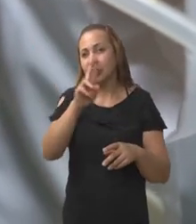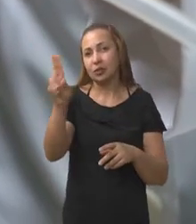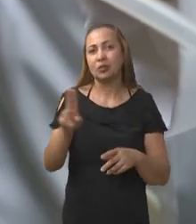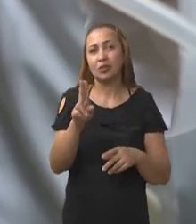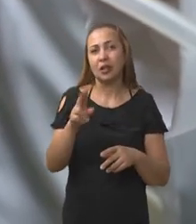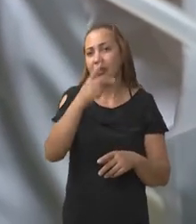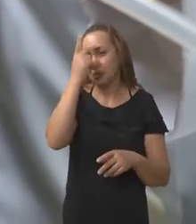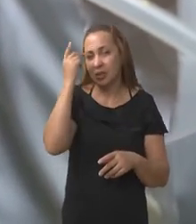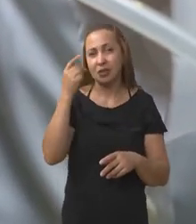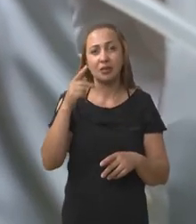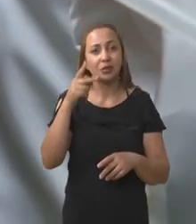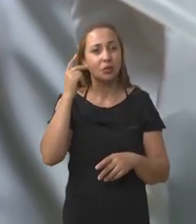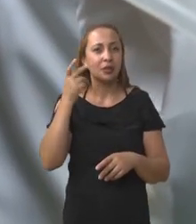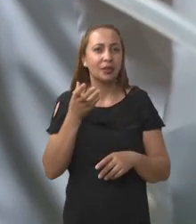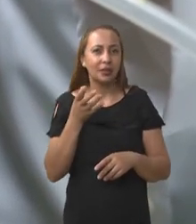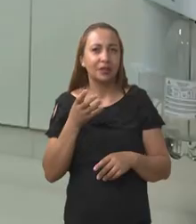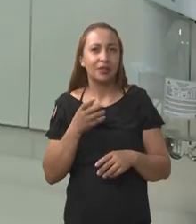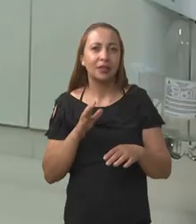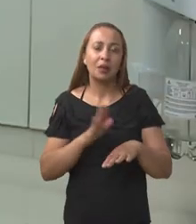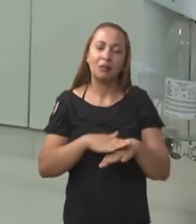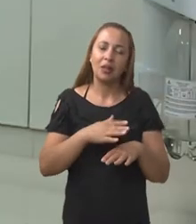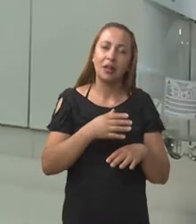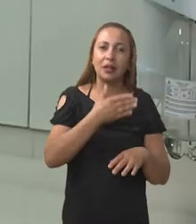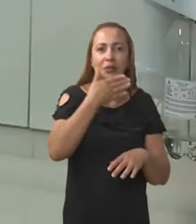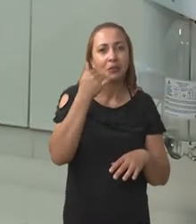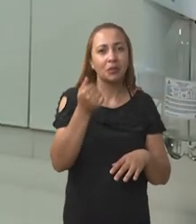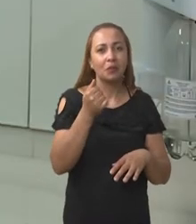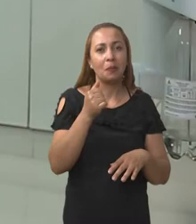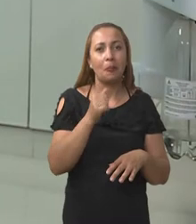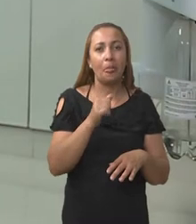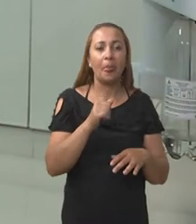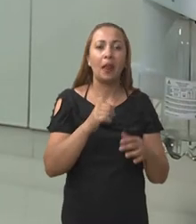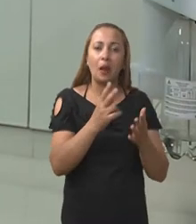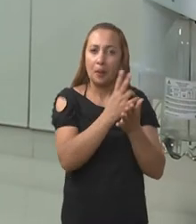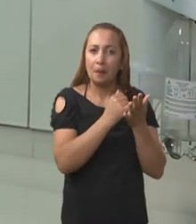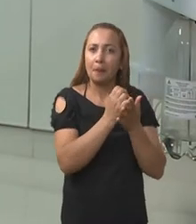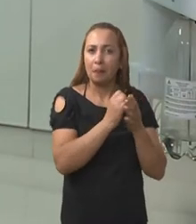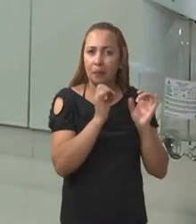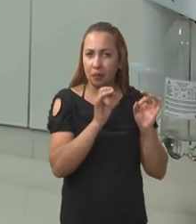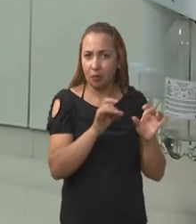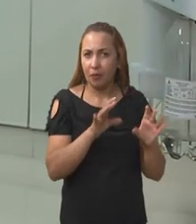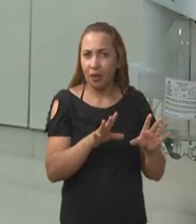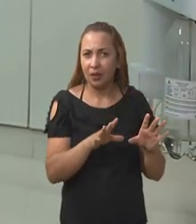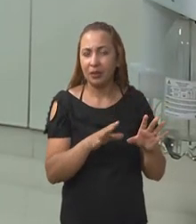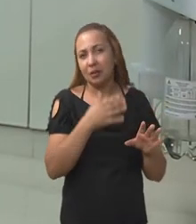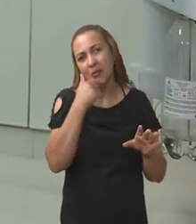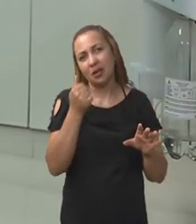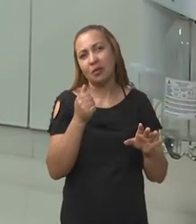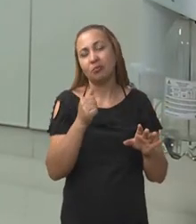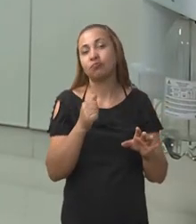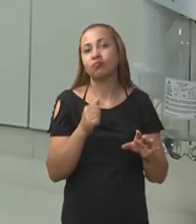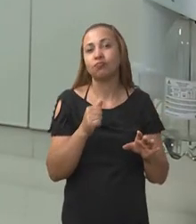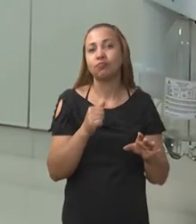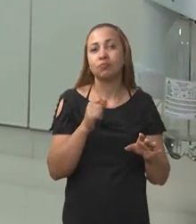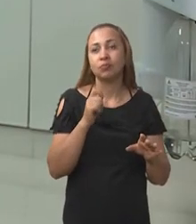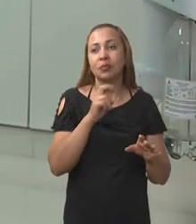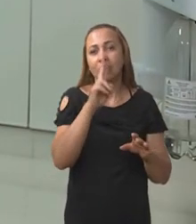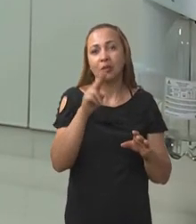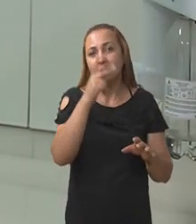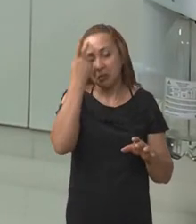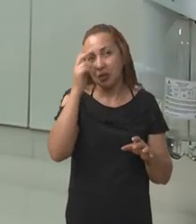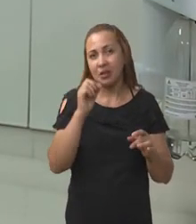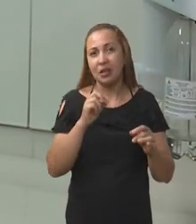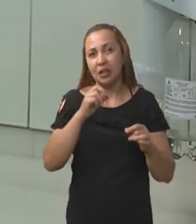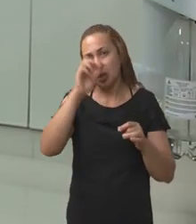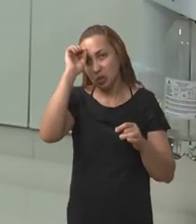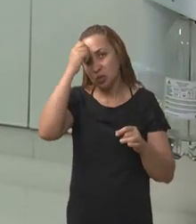o paciente ainda tinha um pouquinho de preferência pelo modelo comercial, só que ao mesmo tempo a gente percebeu